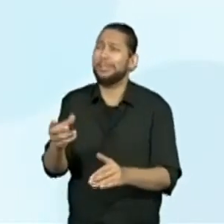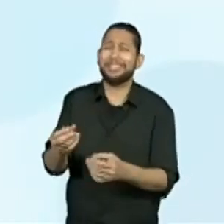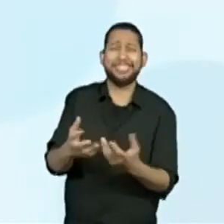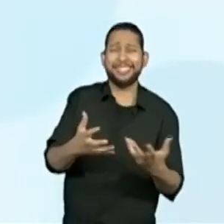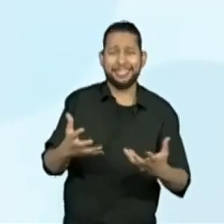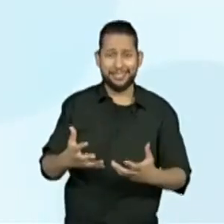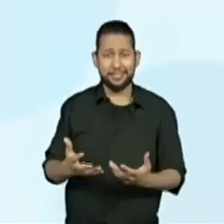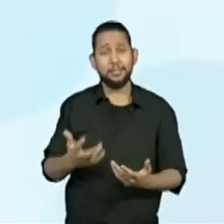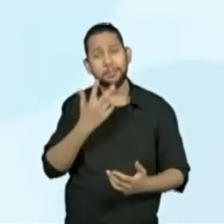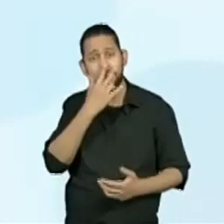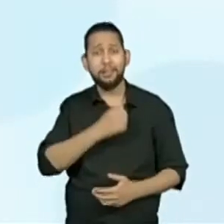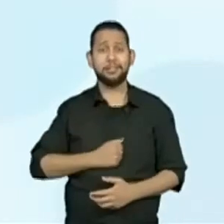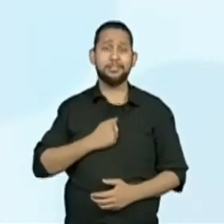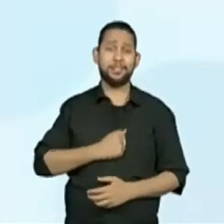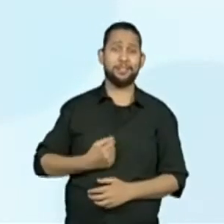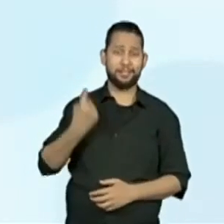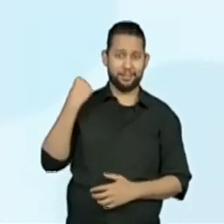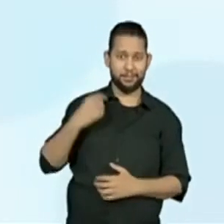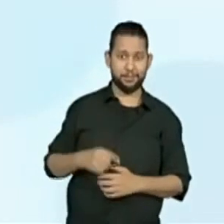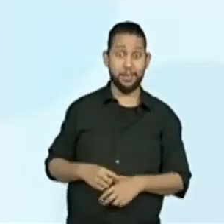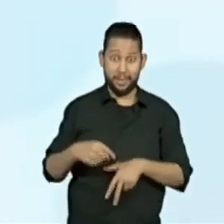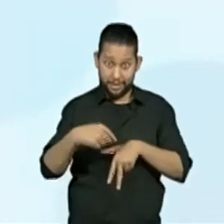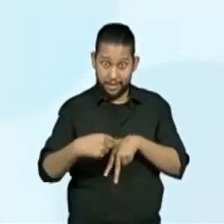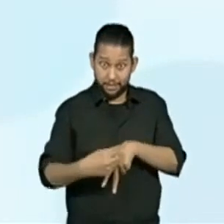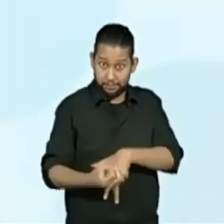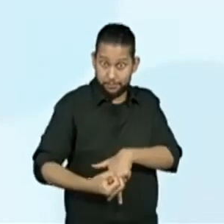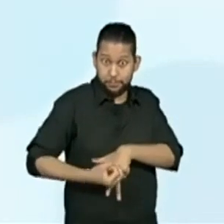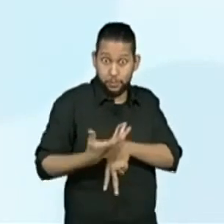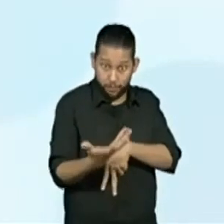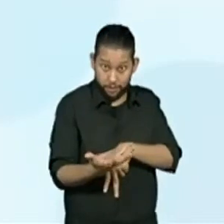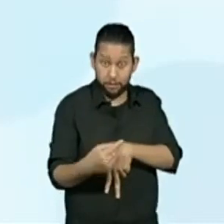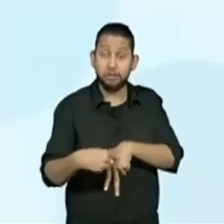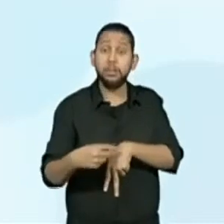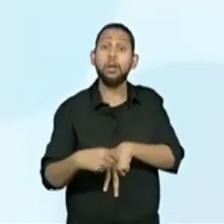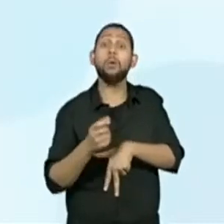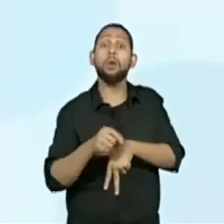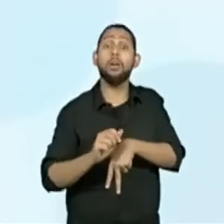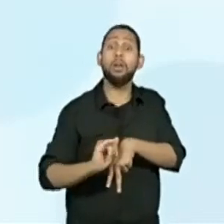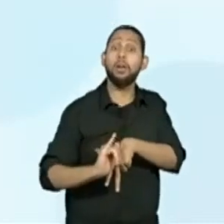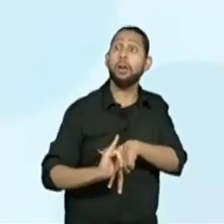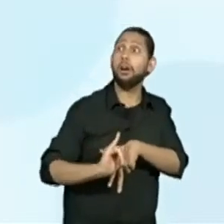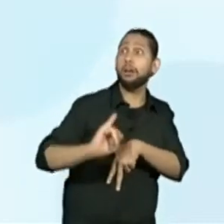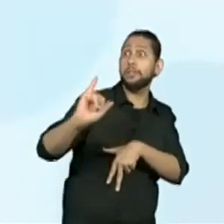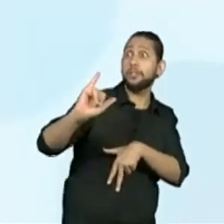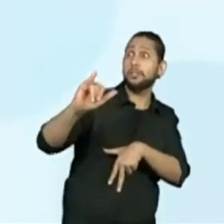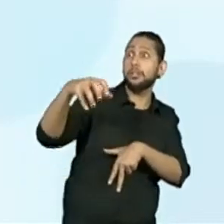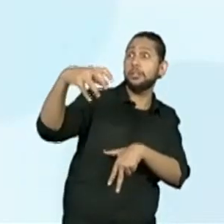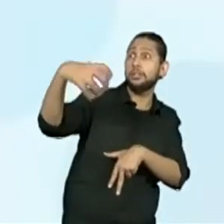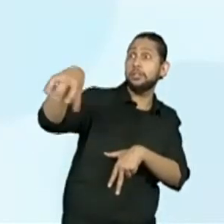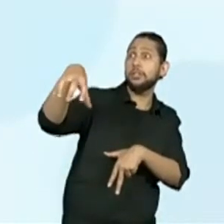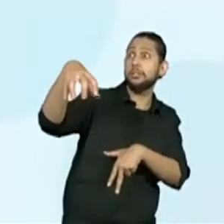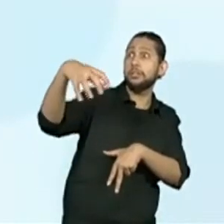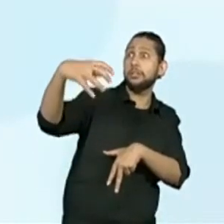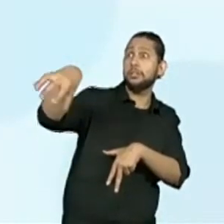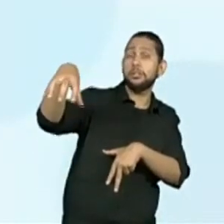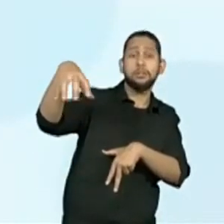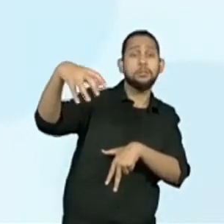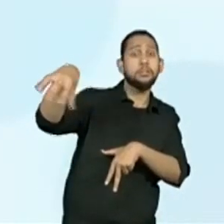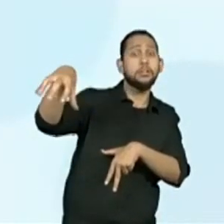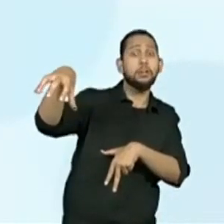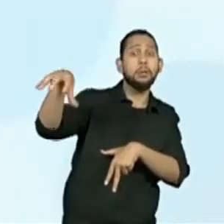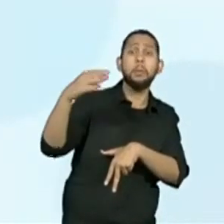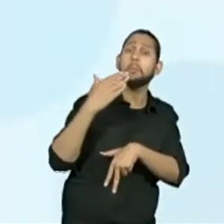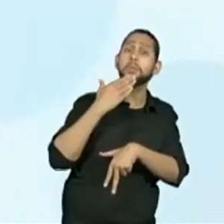E por último, o sujeito poético dirige as suas palavras ao sino, mas sem esperar ou pedir nada